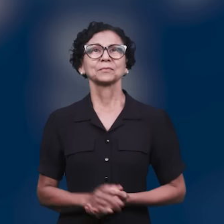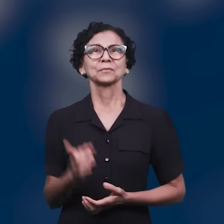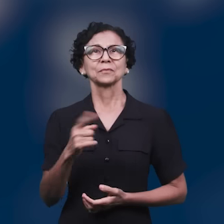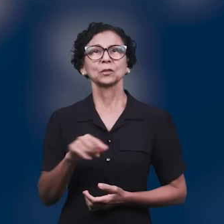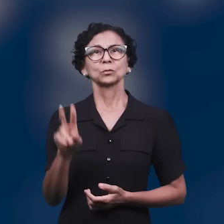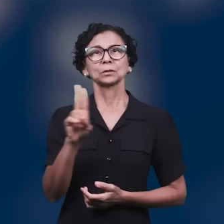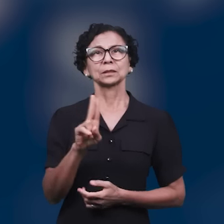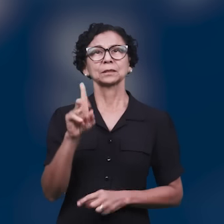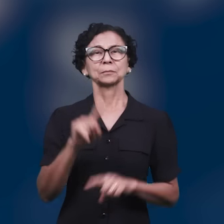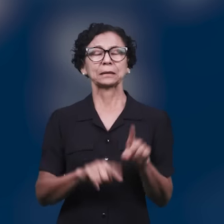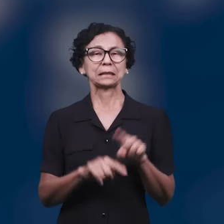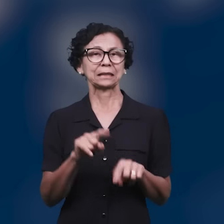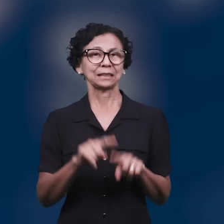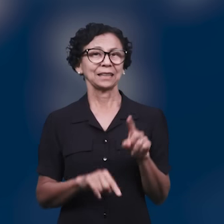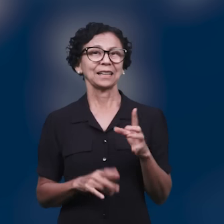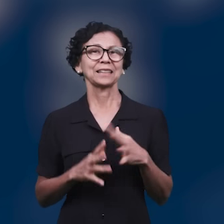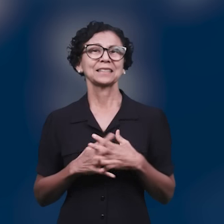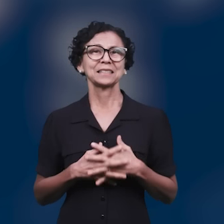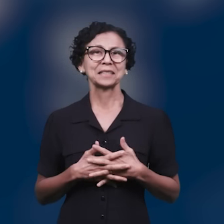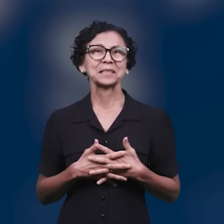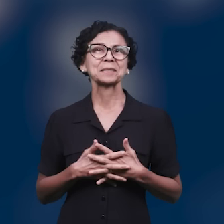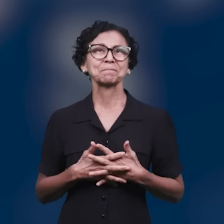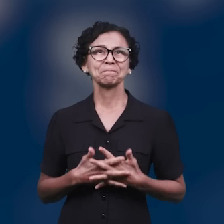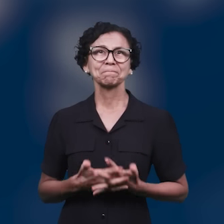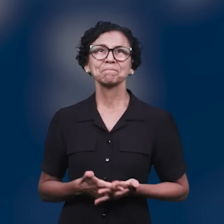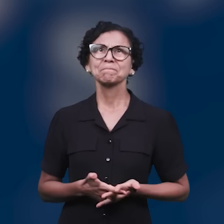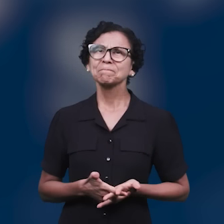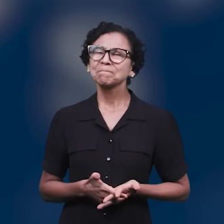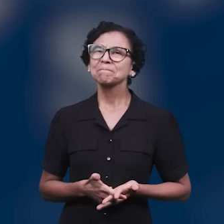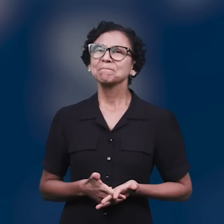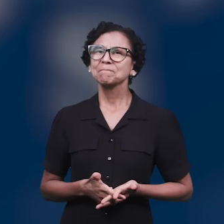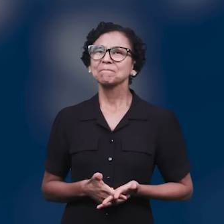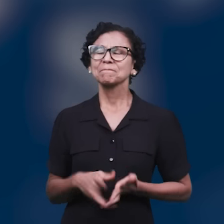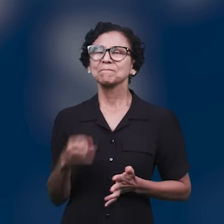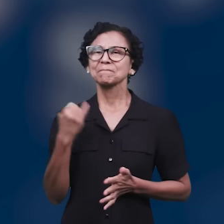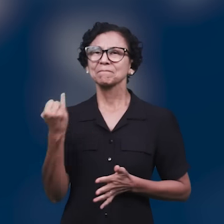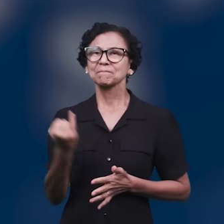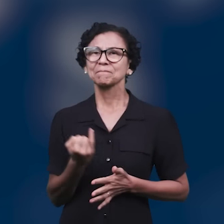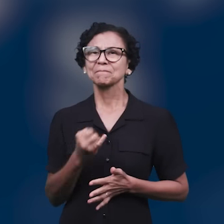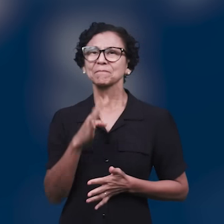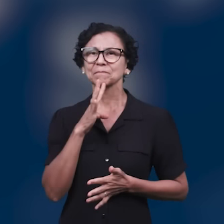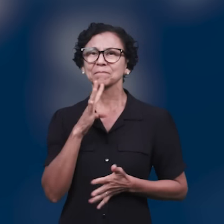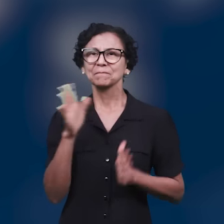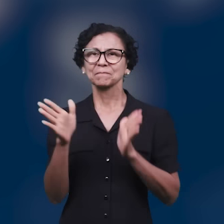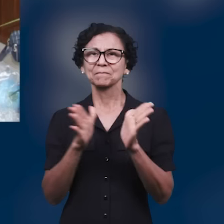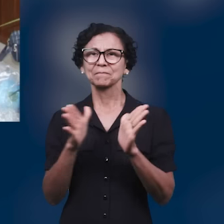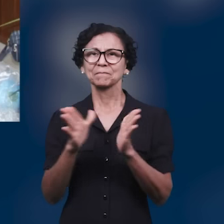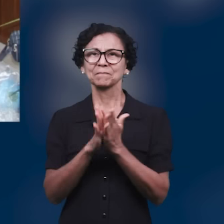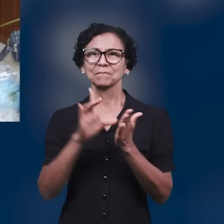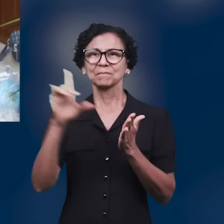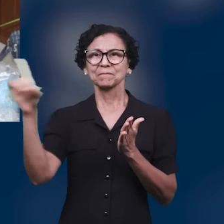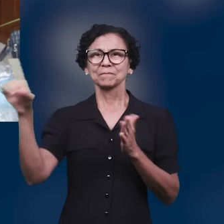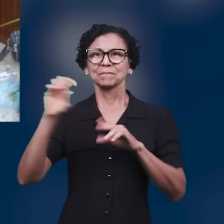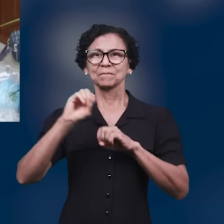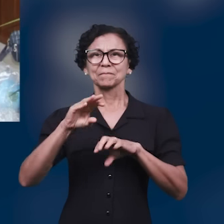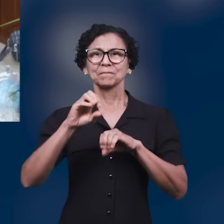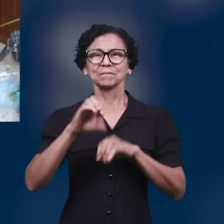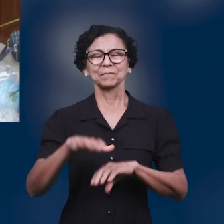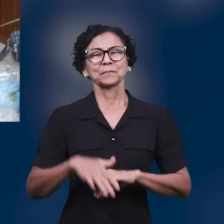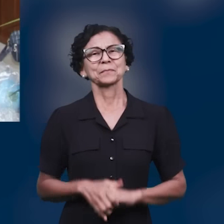uso destes materiais e maravilharam-se ao conhecerem a acessibilidade no ensino da Palavra de Deus.